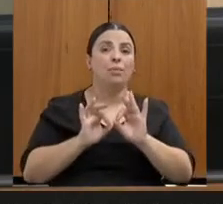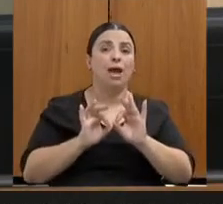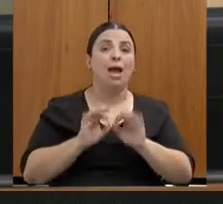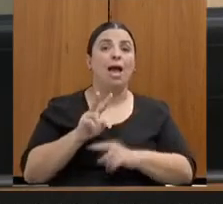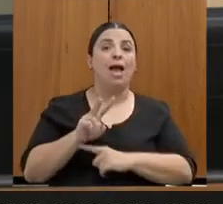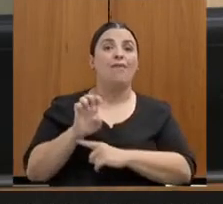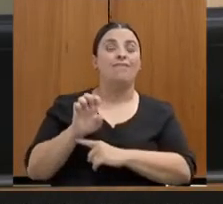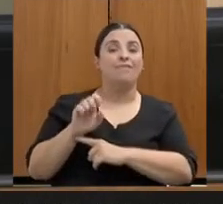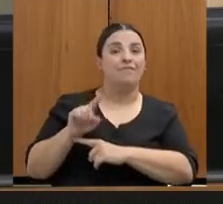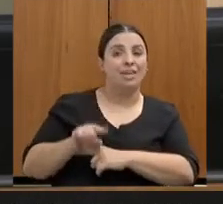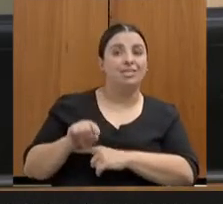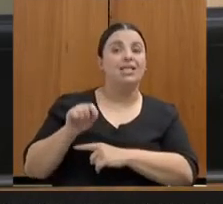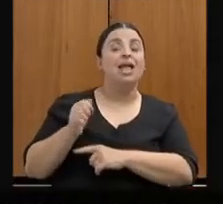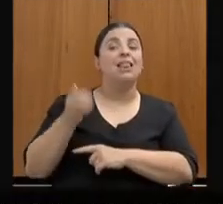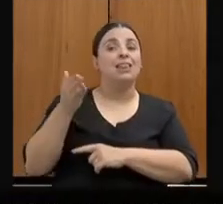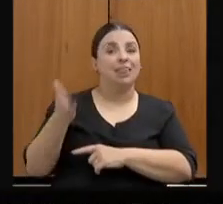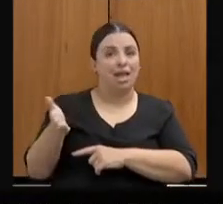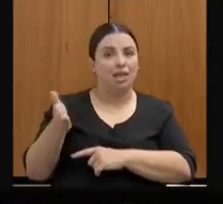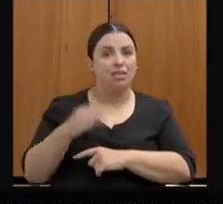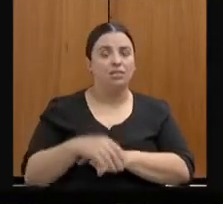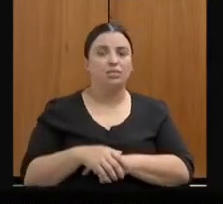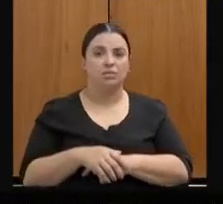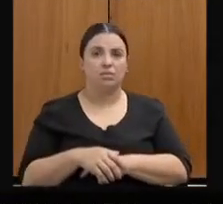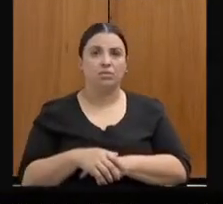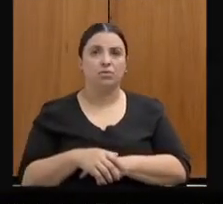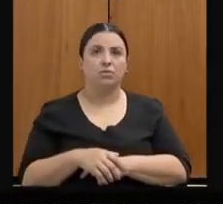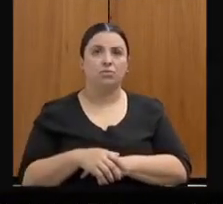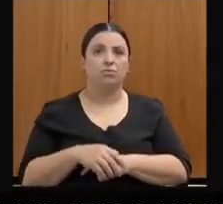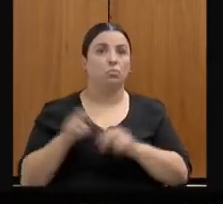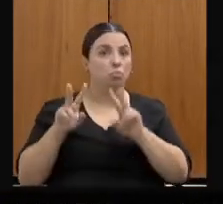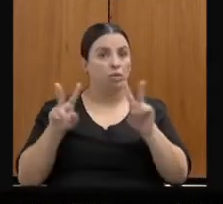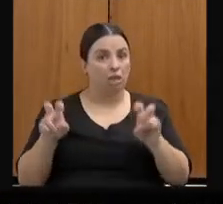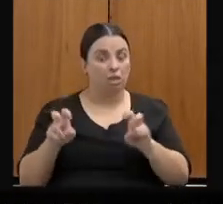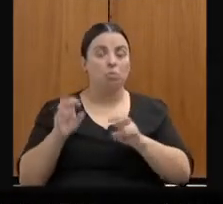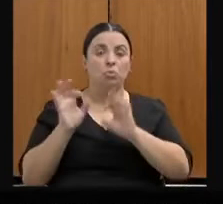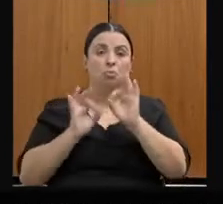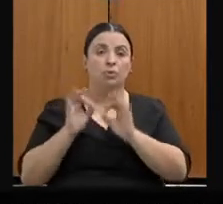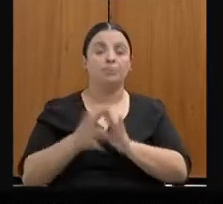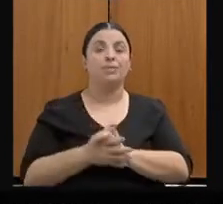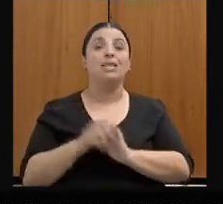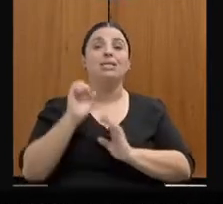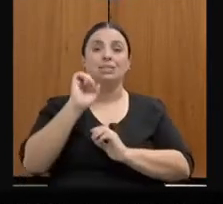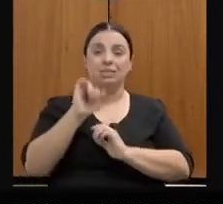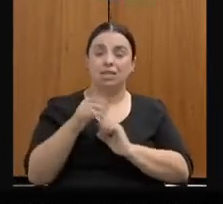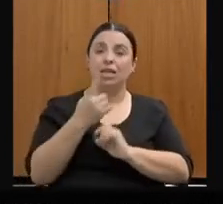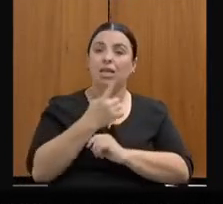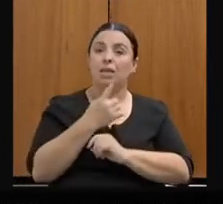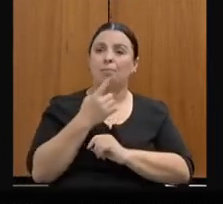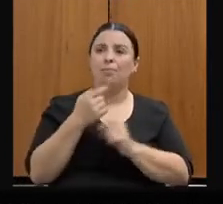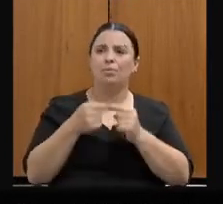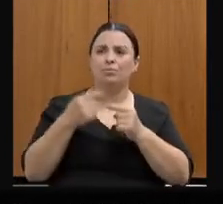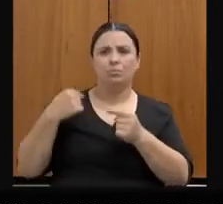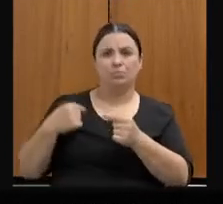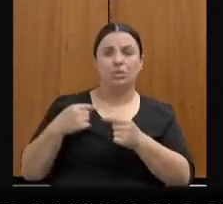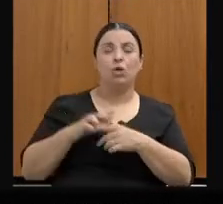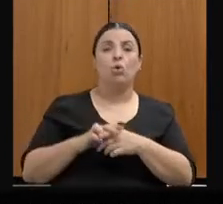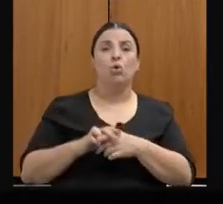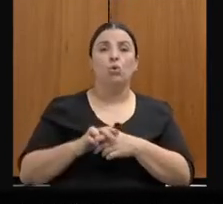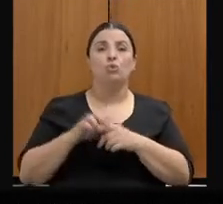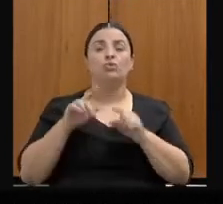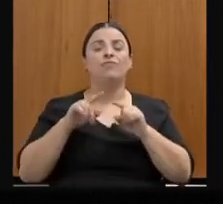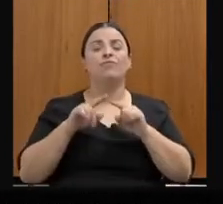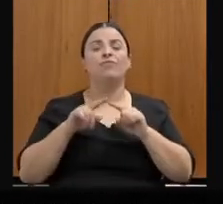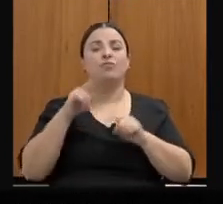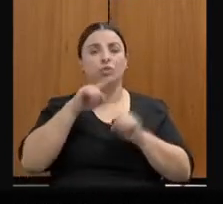Sim, na última semana, servidores da CEDESI foram até a Casa da Mulher Mineira e